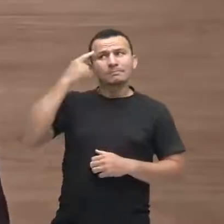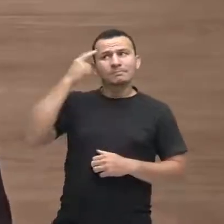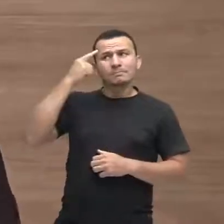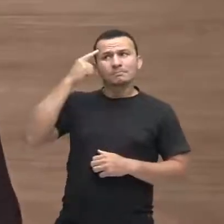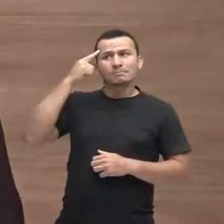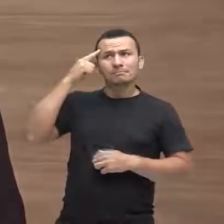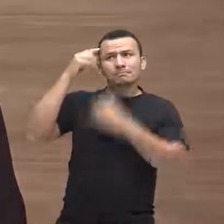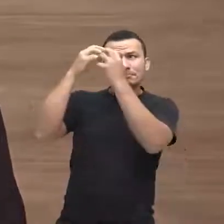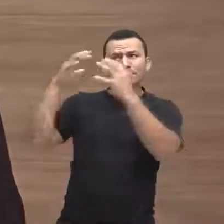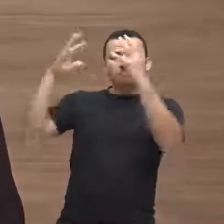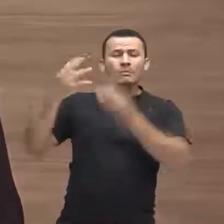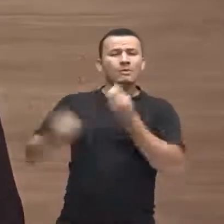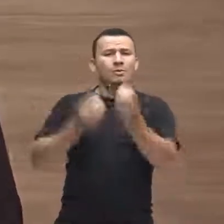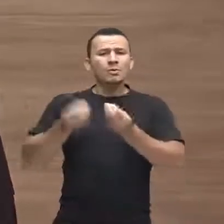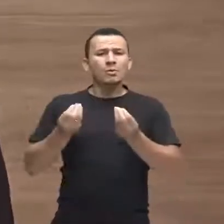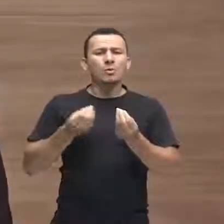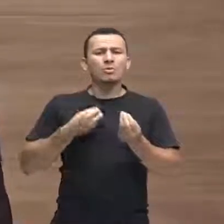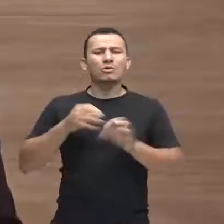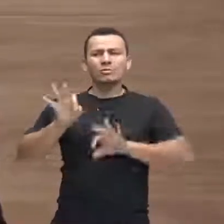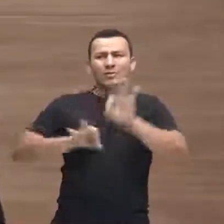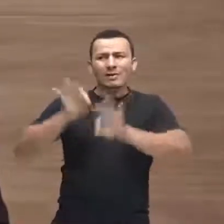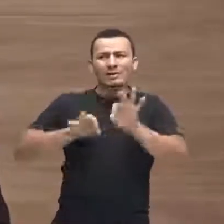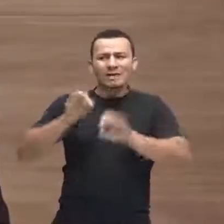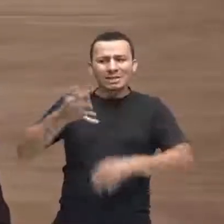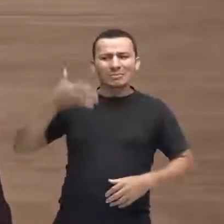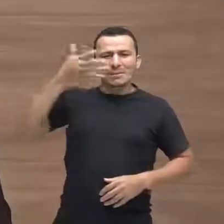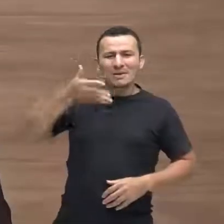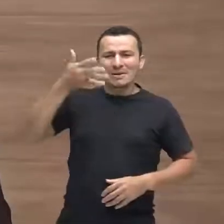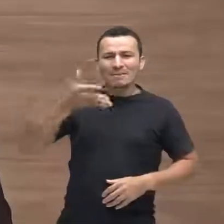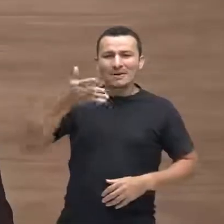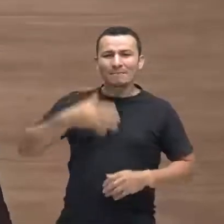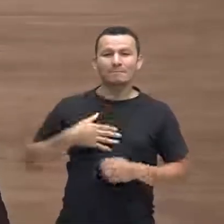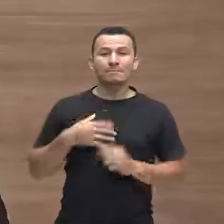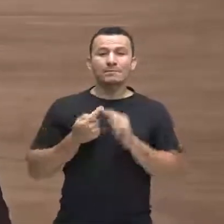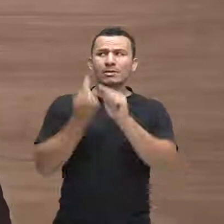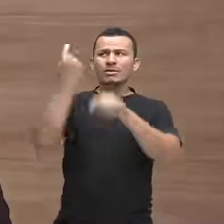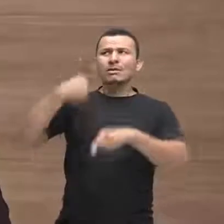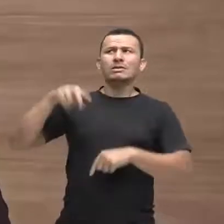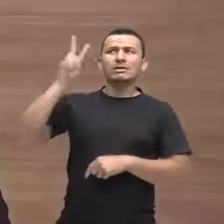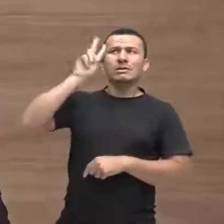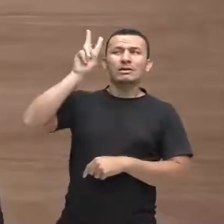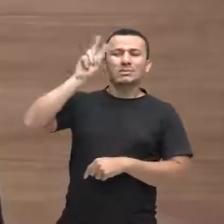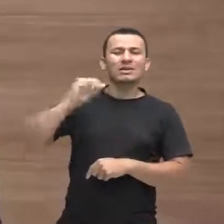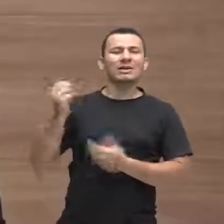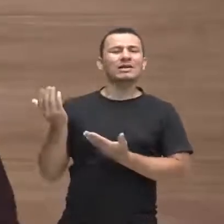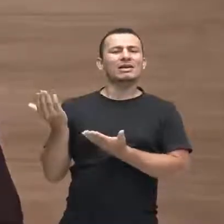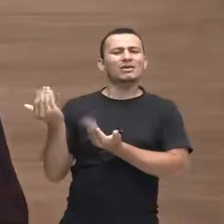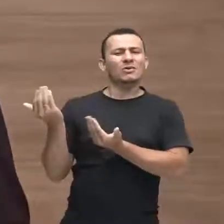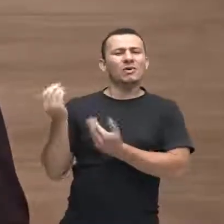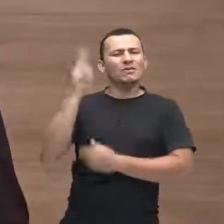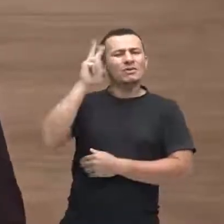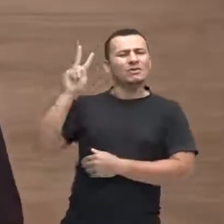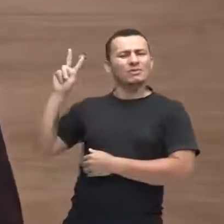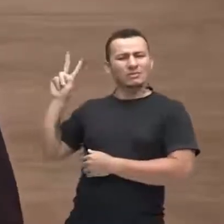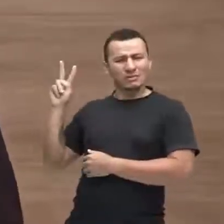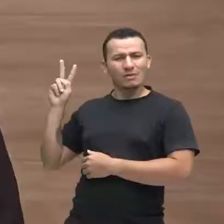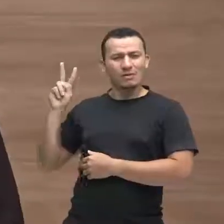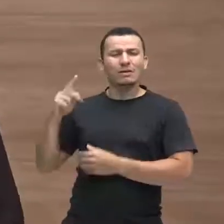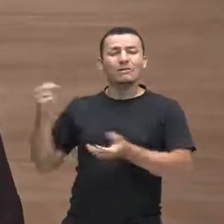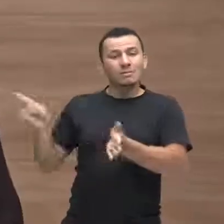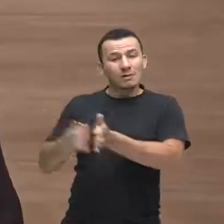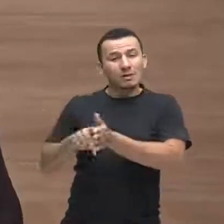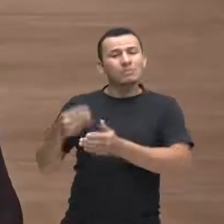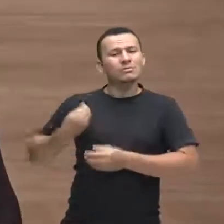com esse povo e vai falar? E eu lembrei da história de um moleque, sabe? A história de um menino do interior,